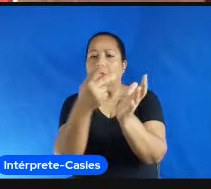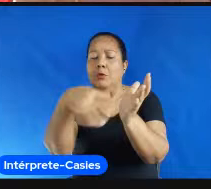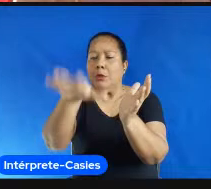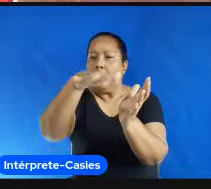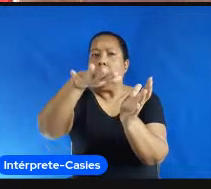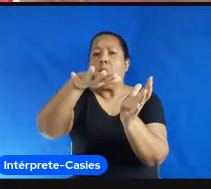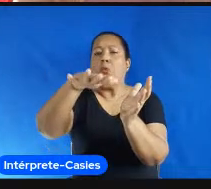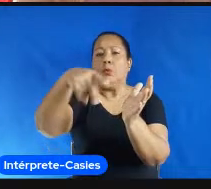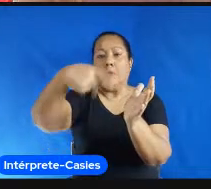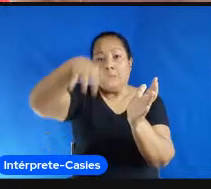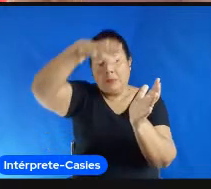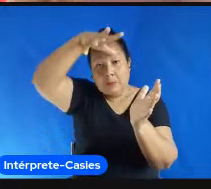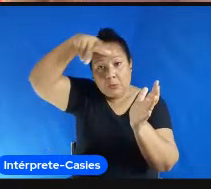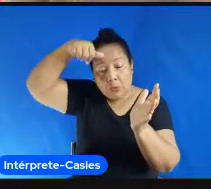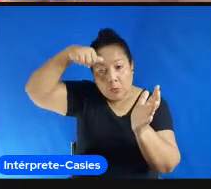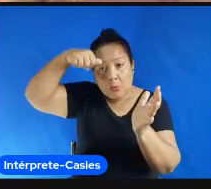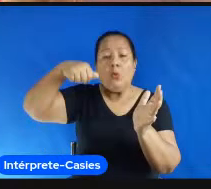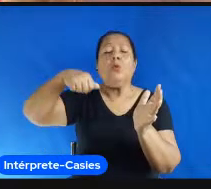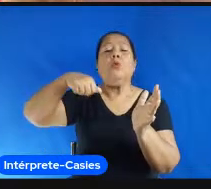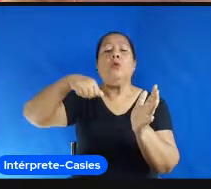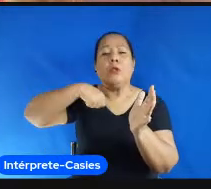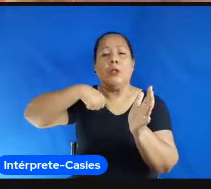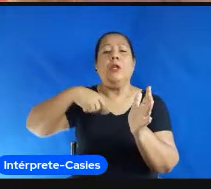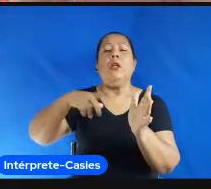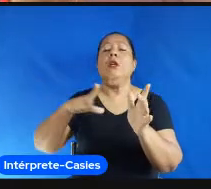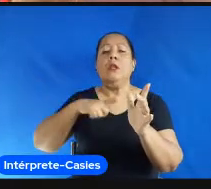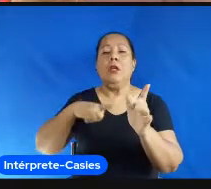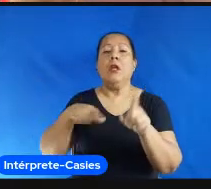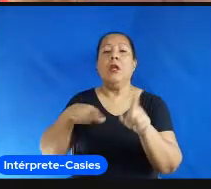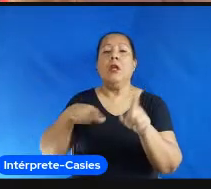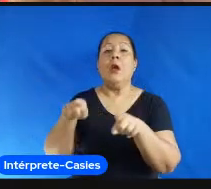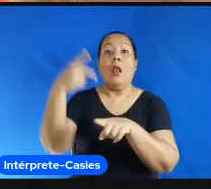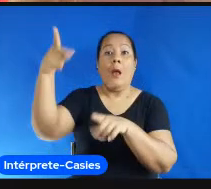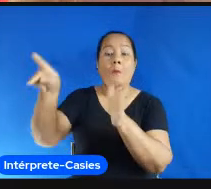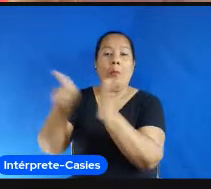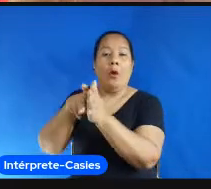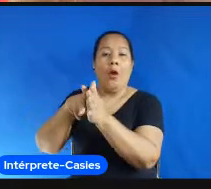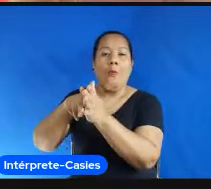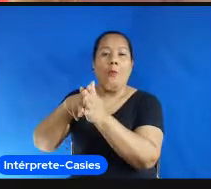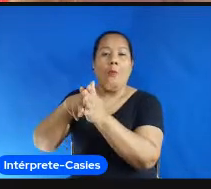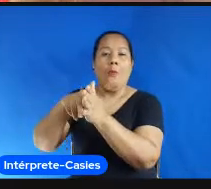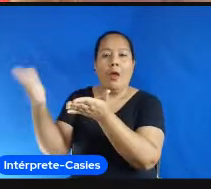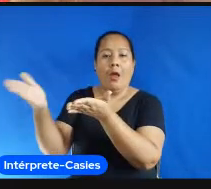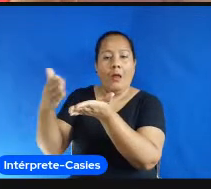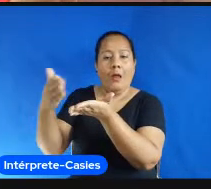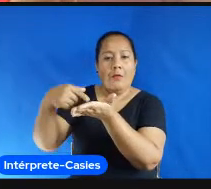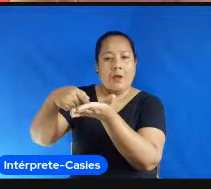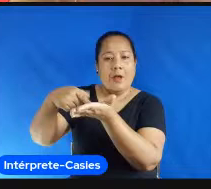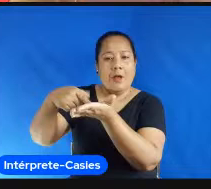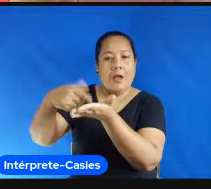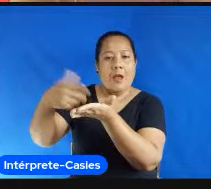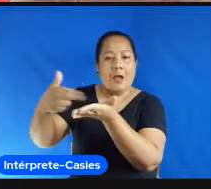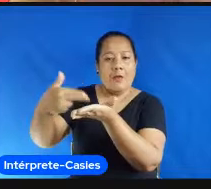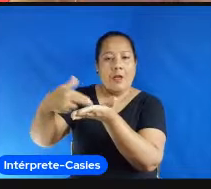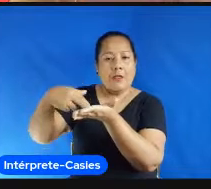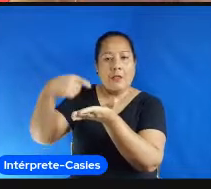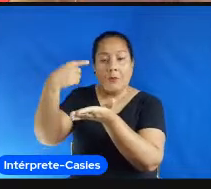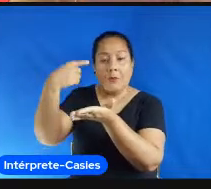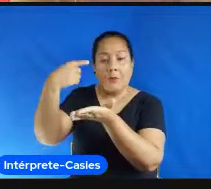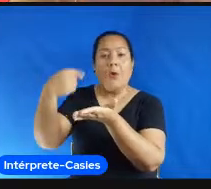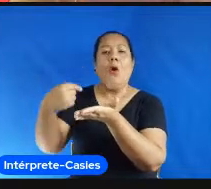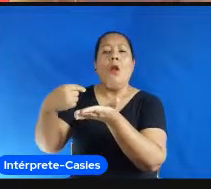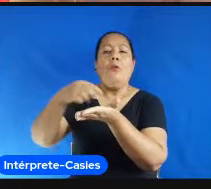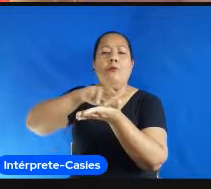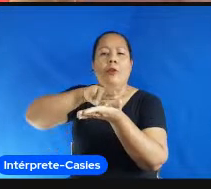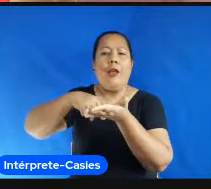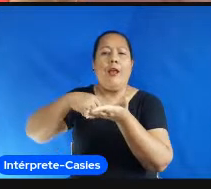do estado né aqui tem a referência foi publicada numa revista espanhola gosto sempre de destacar as coisas boas que a gente faz porque a gente tem